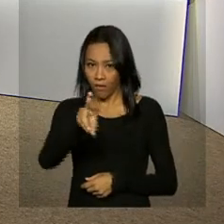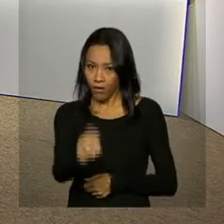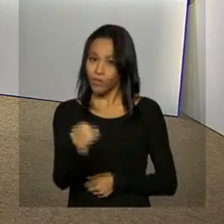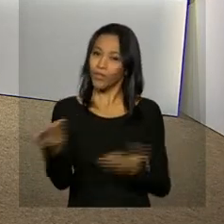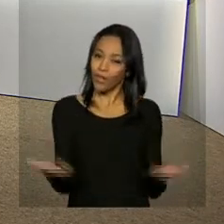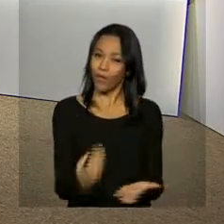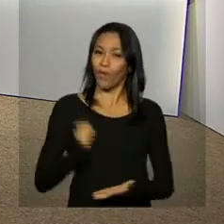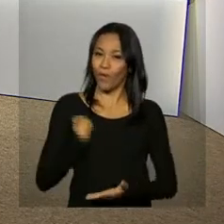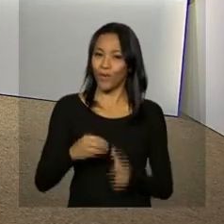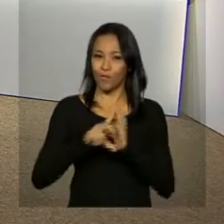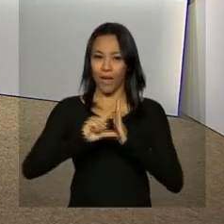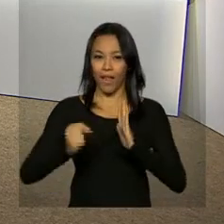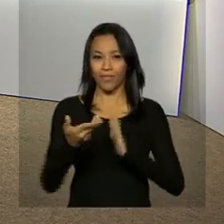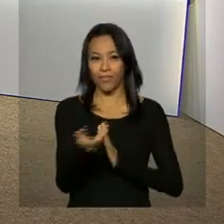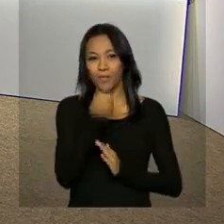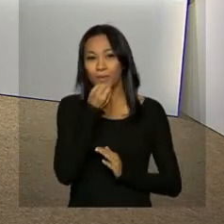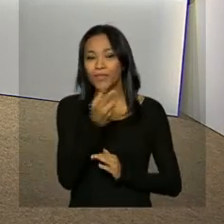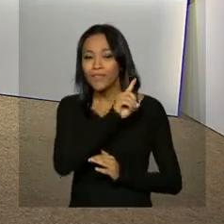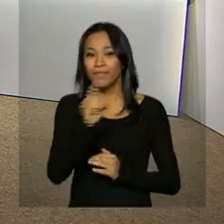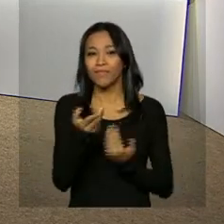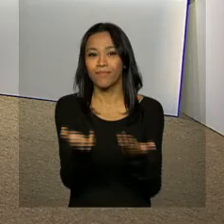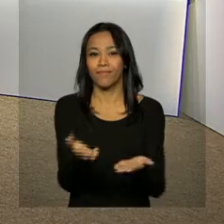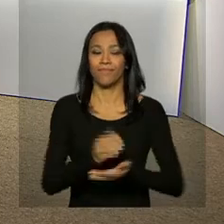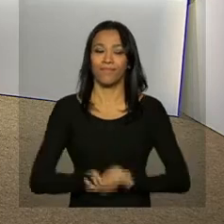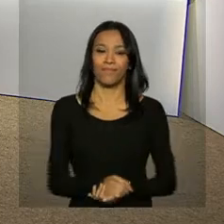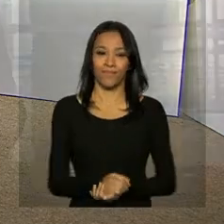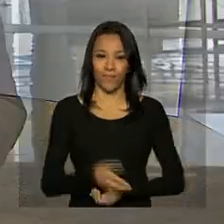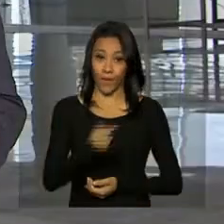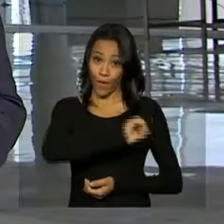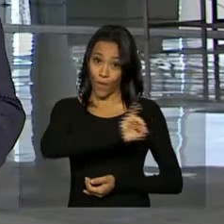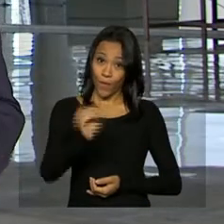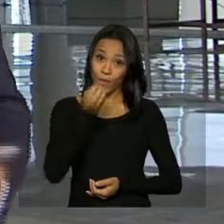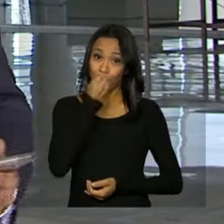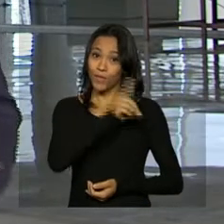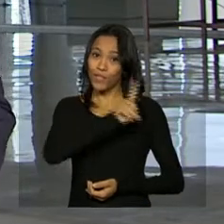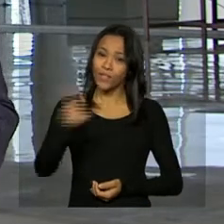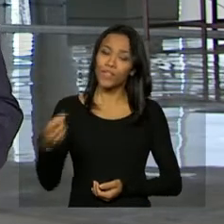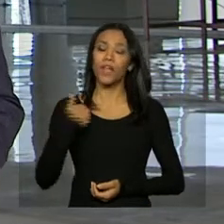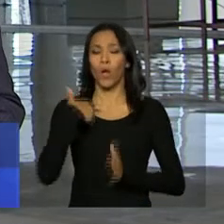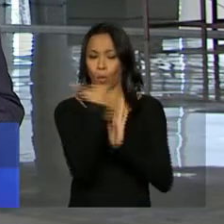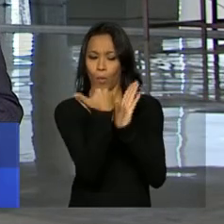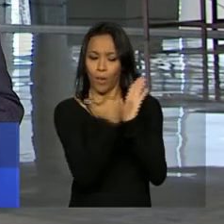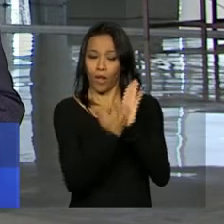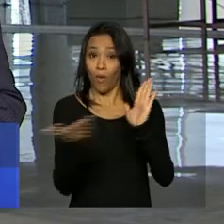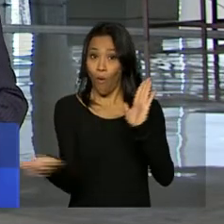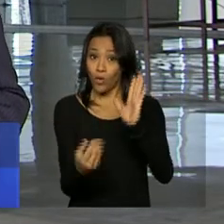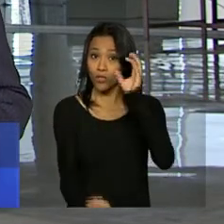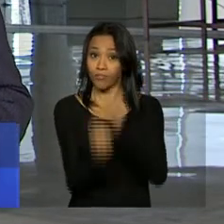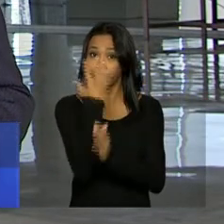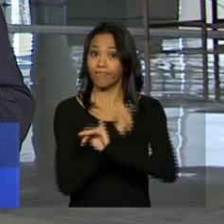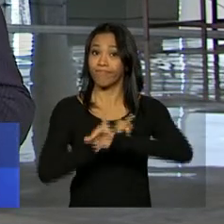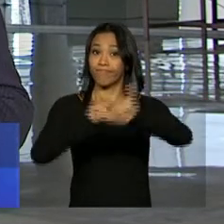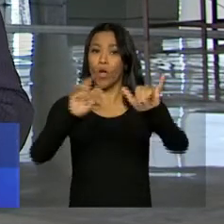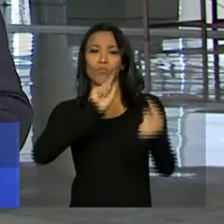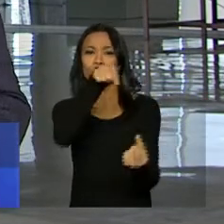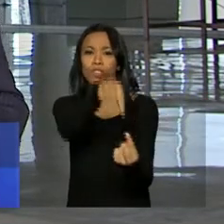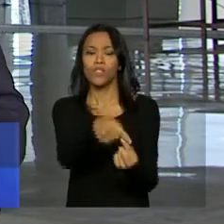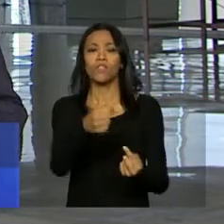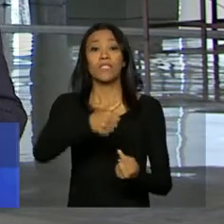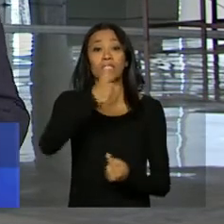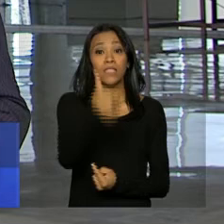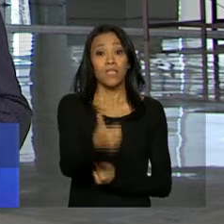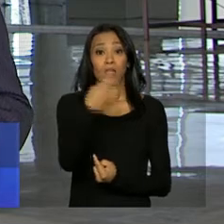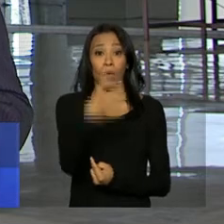Palácio do Planalto. Oi, Leandro, bom dia. Olá, Daniela, bom dia. O plano que está sendo lançado hoje pretende captar mais de 140